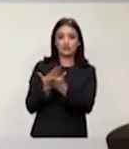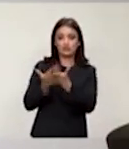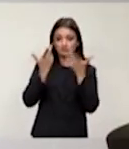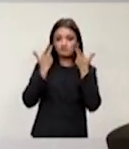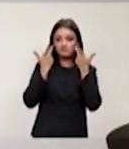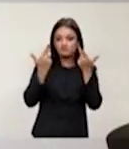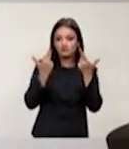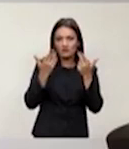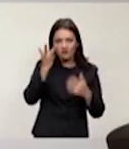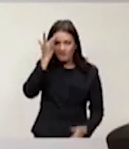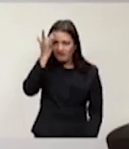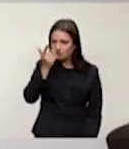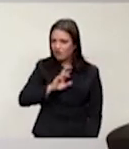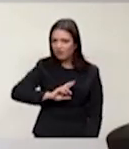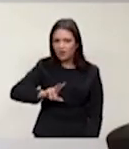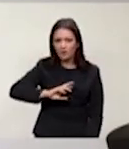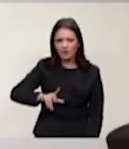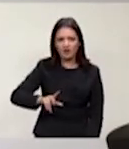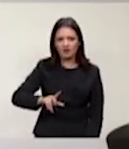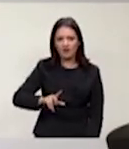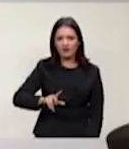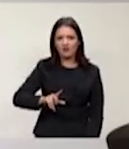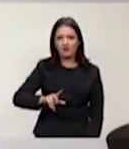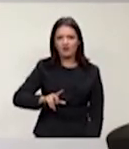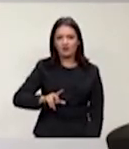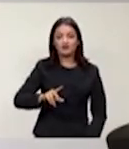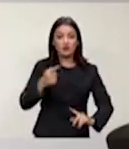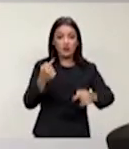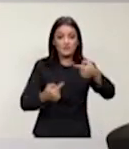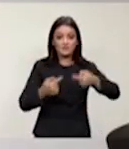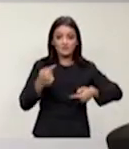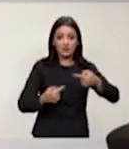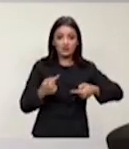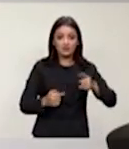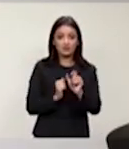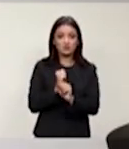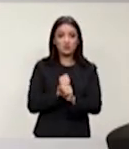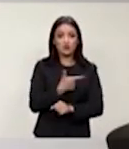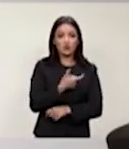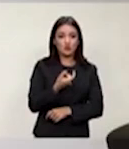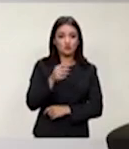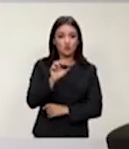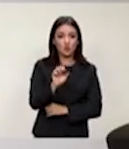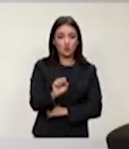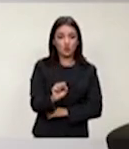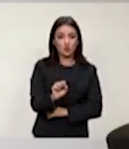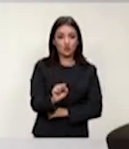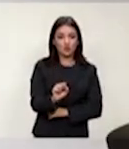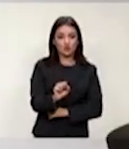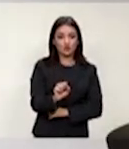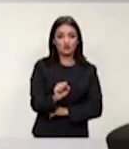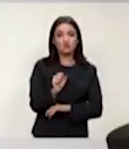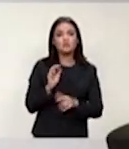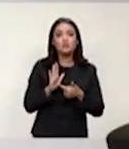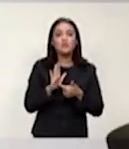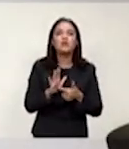fácil. A política de 2008... Em pauta, audiência publicada EI 6590, ensino especial.